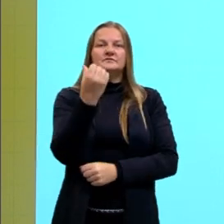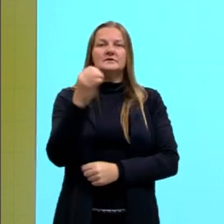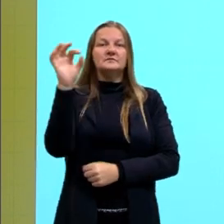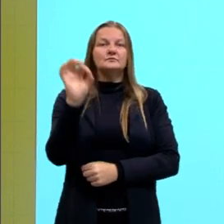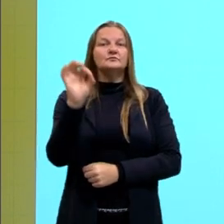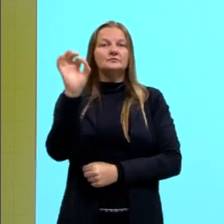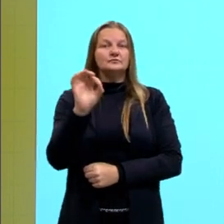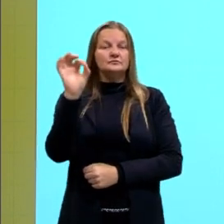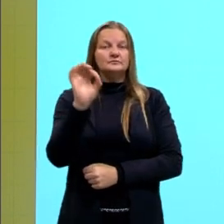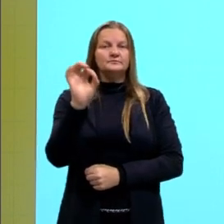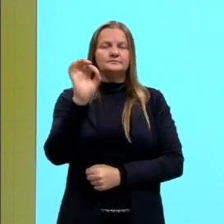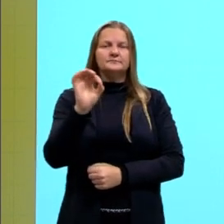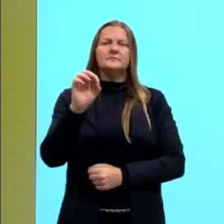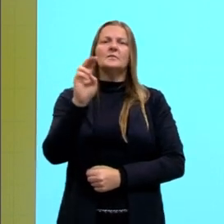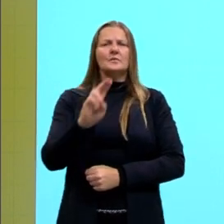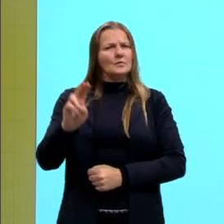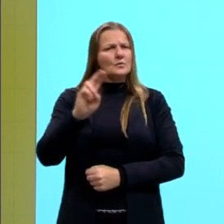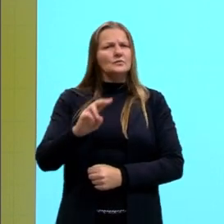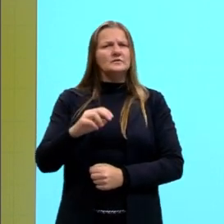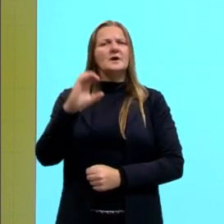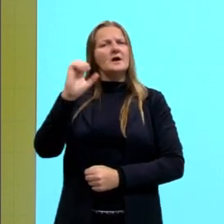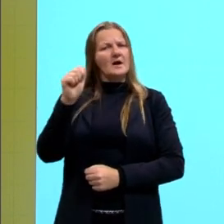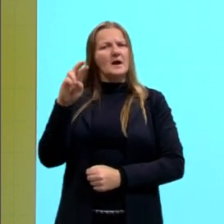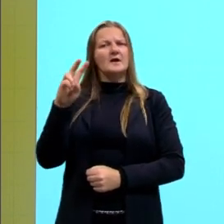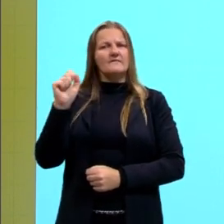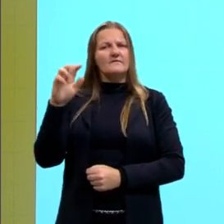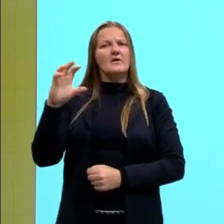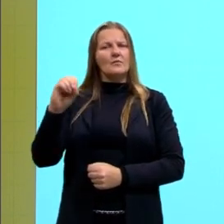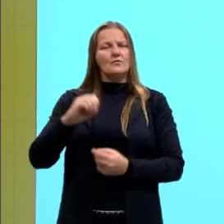26%, quase 27% é de carvão mineral,